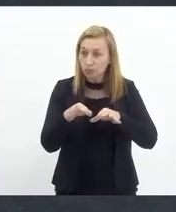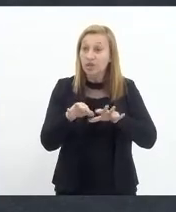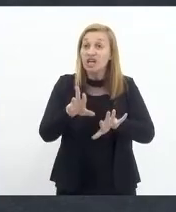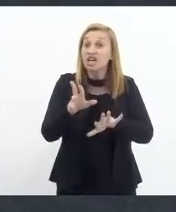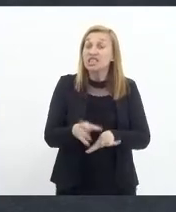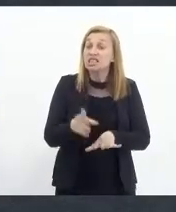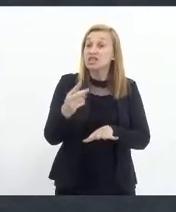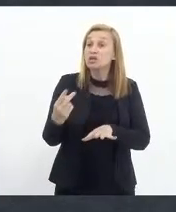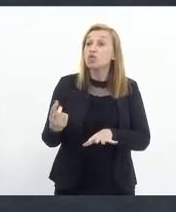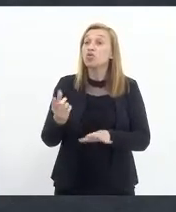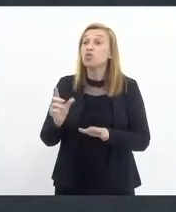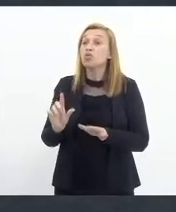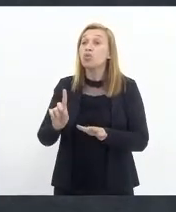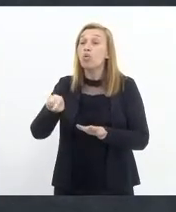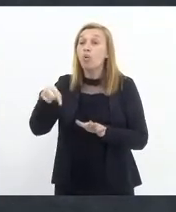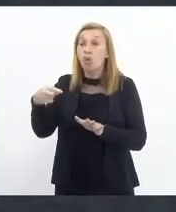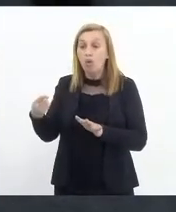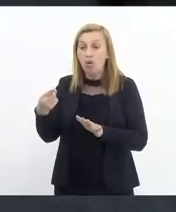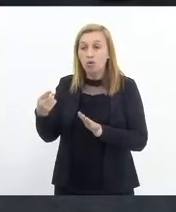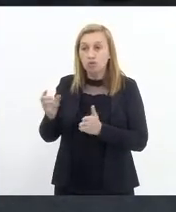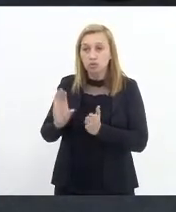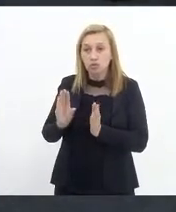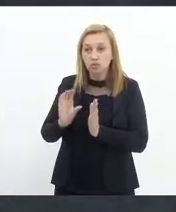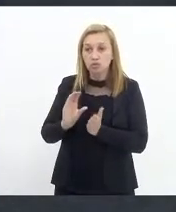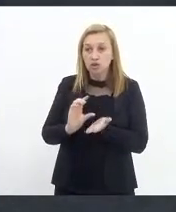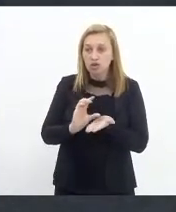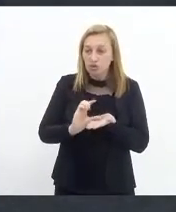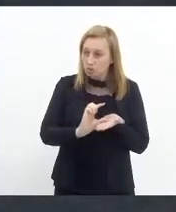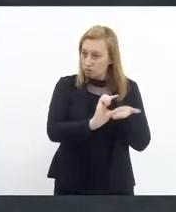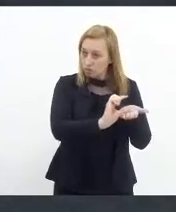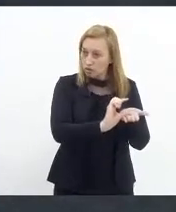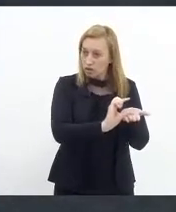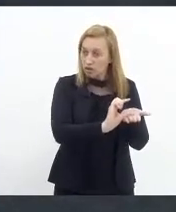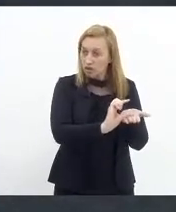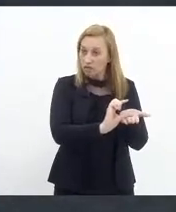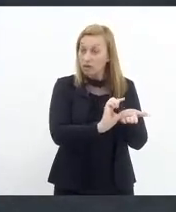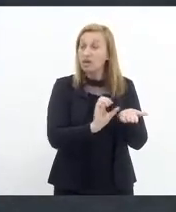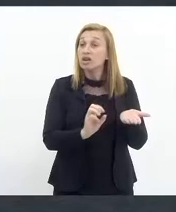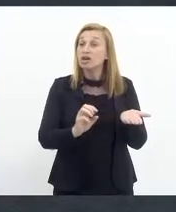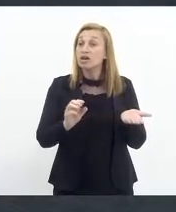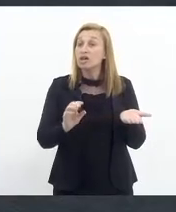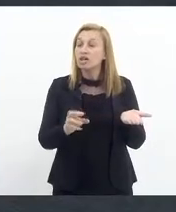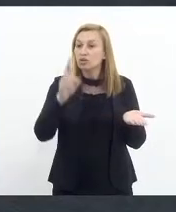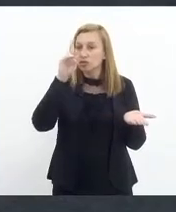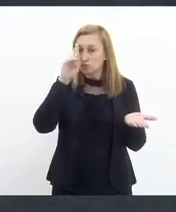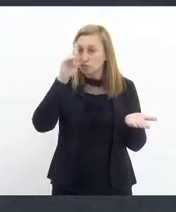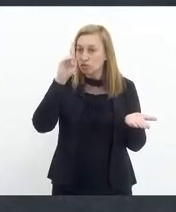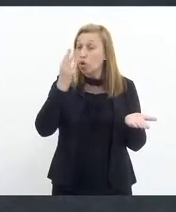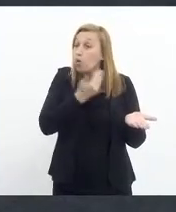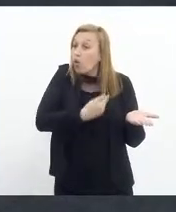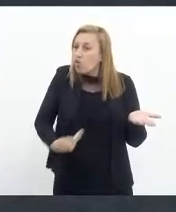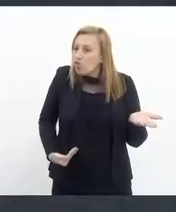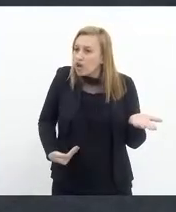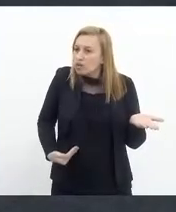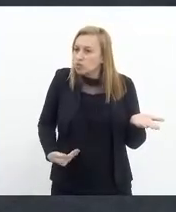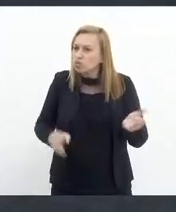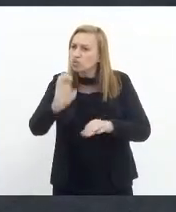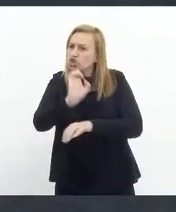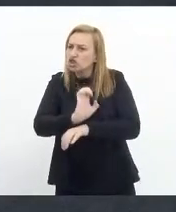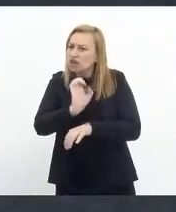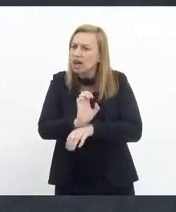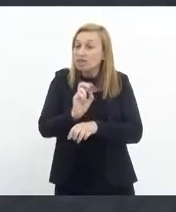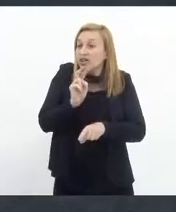restante, senhor presidente, fica a reboque do governo do Estado. Então, nós precisamos que essa casa